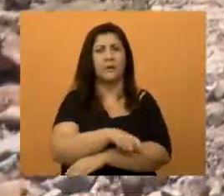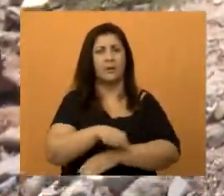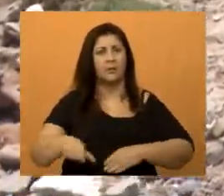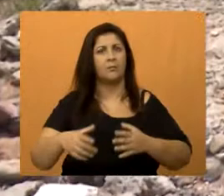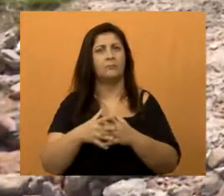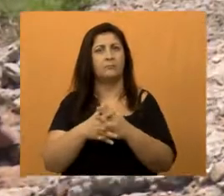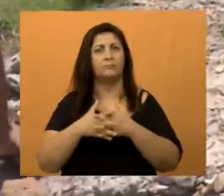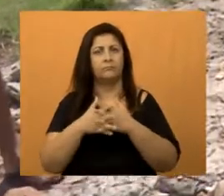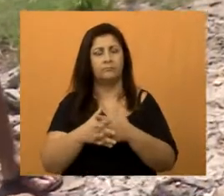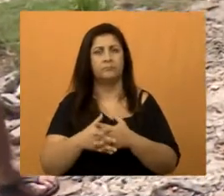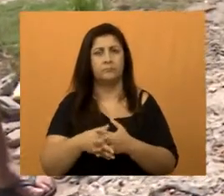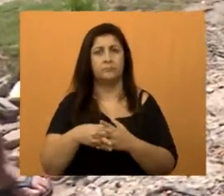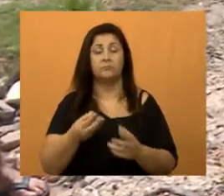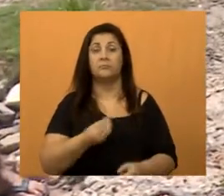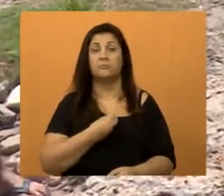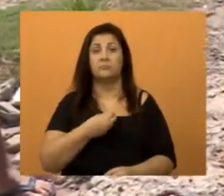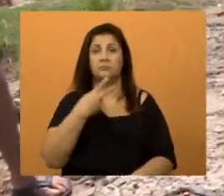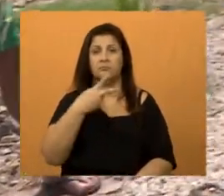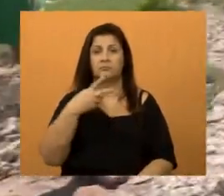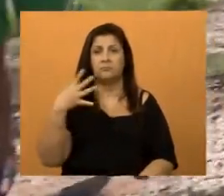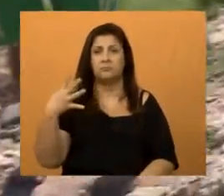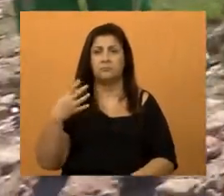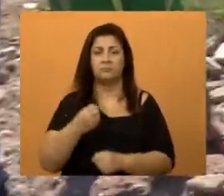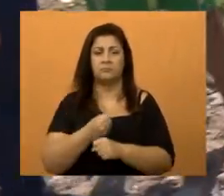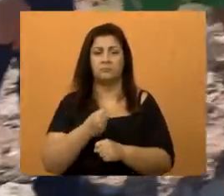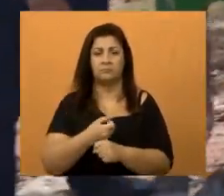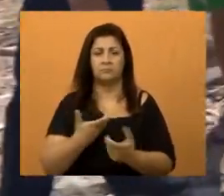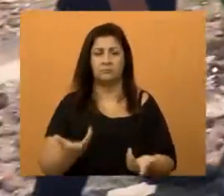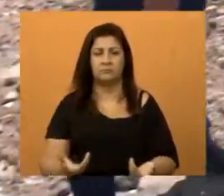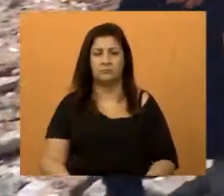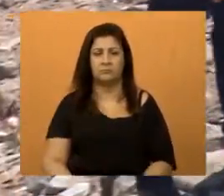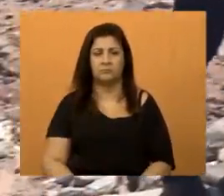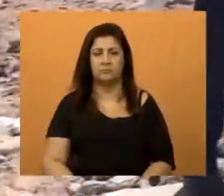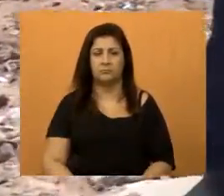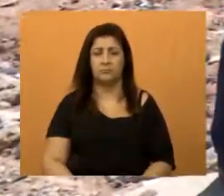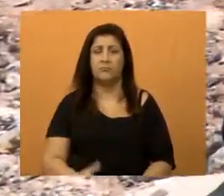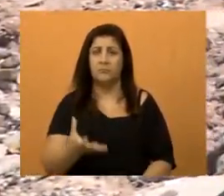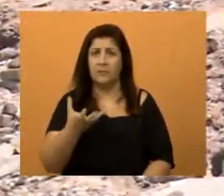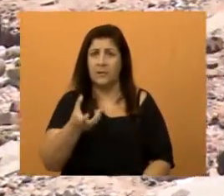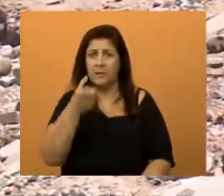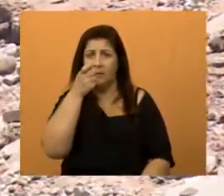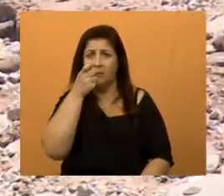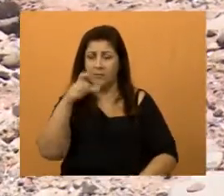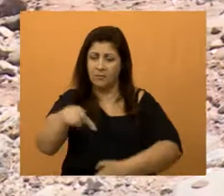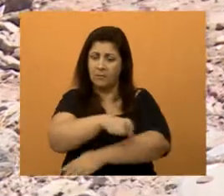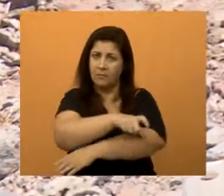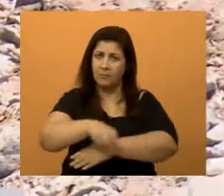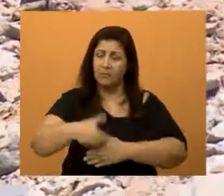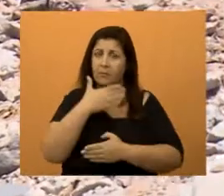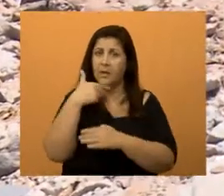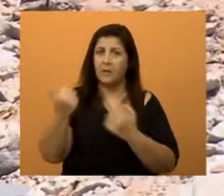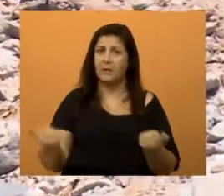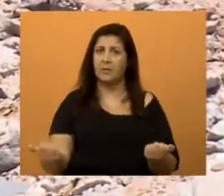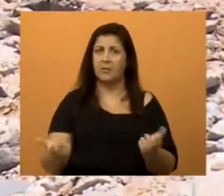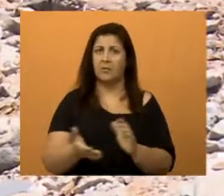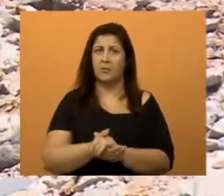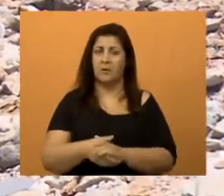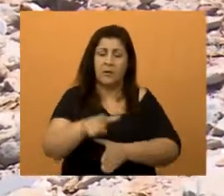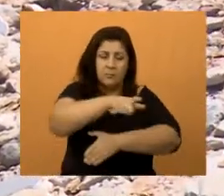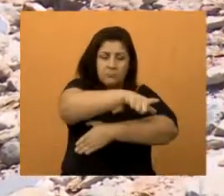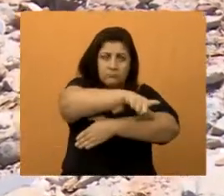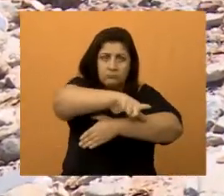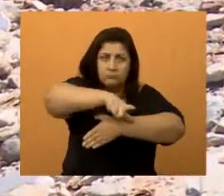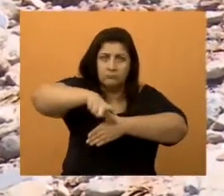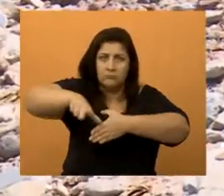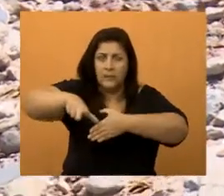demais. Moro aqui há 24 anos, e a gente deseja ter melhoria na rua também para asfalto, falta 60 metros de asfalto da